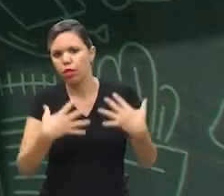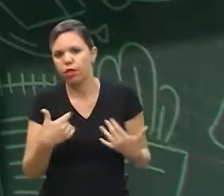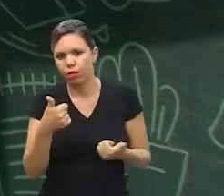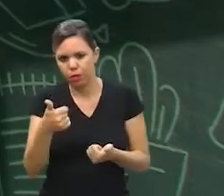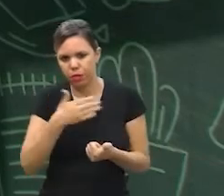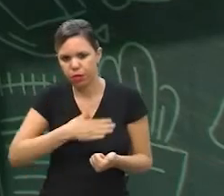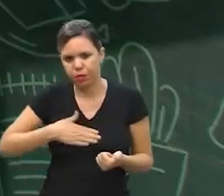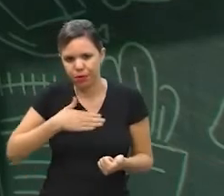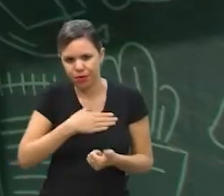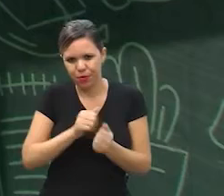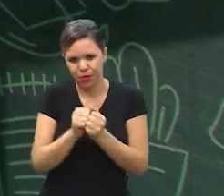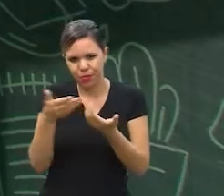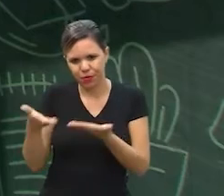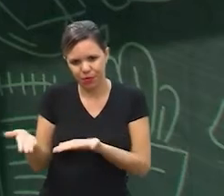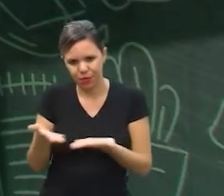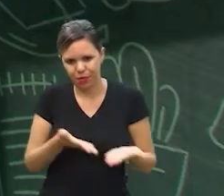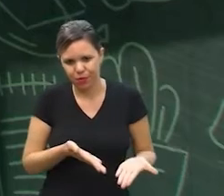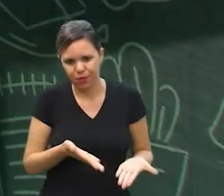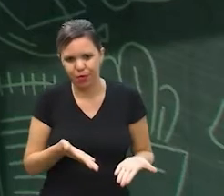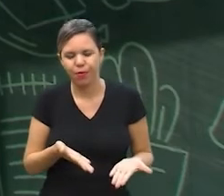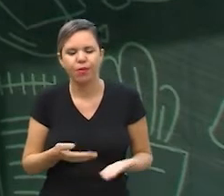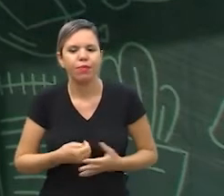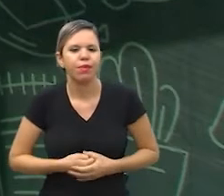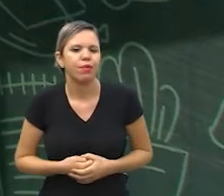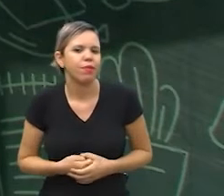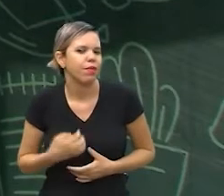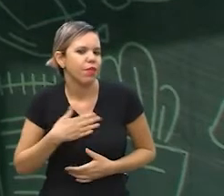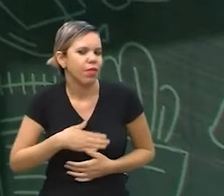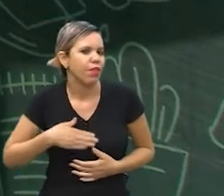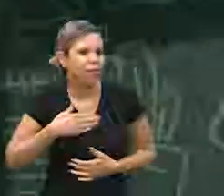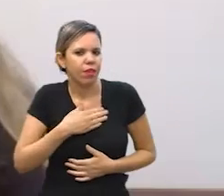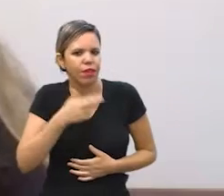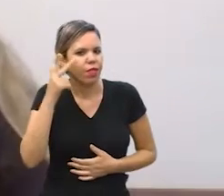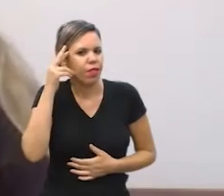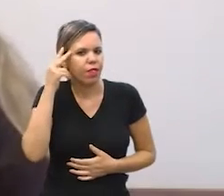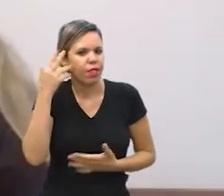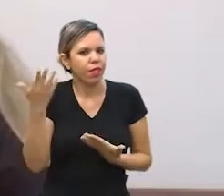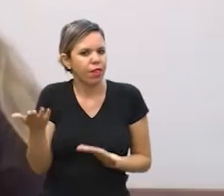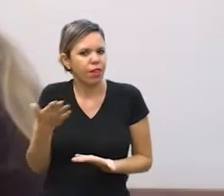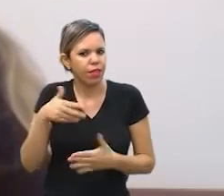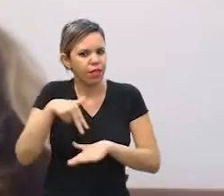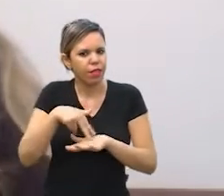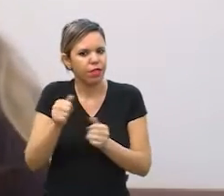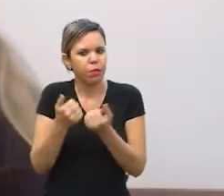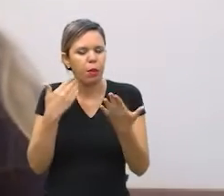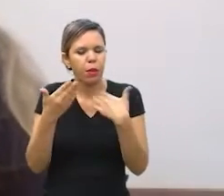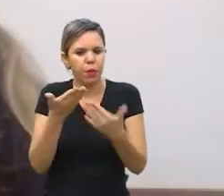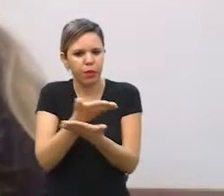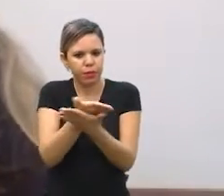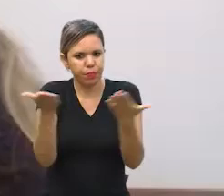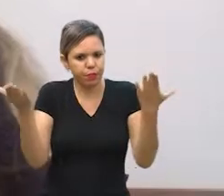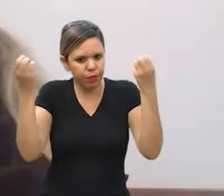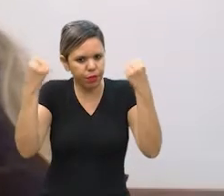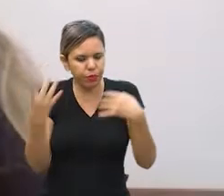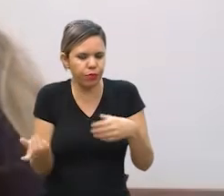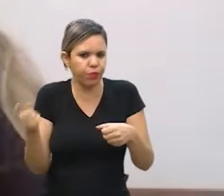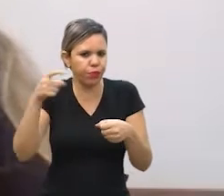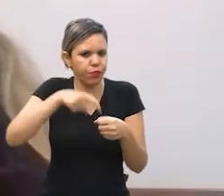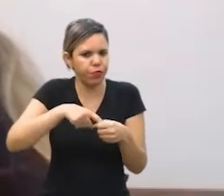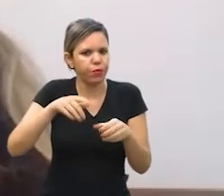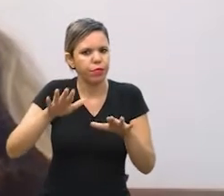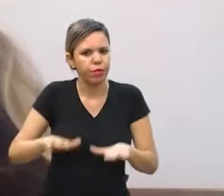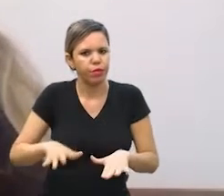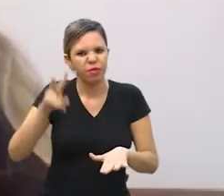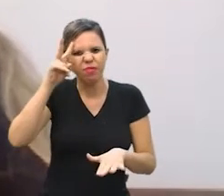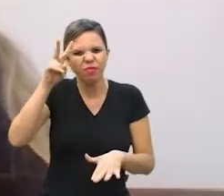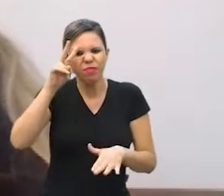tudo bem prazer em tê-la conosco aqui prazer André é um prazer estar aqui conversar com vocês e retomar esse